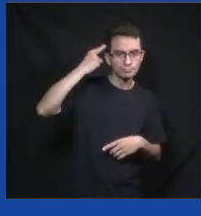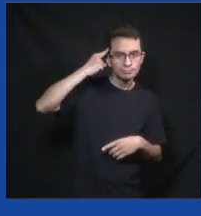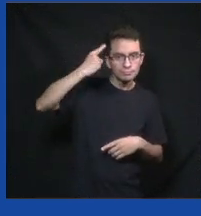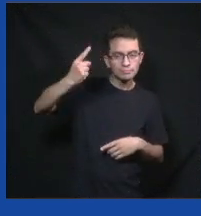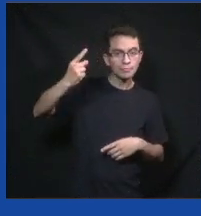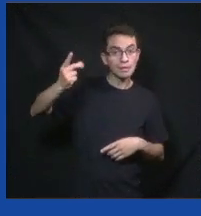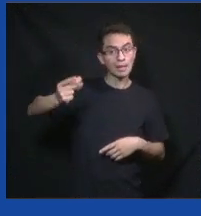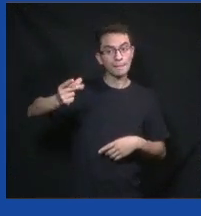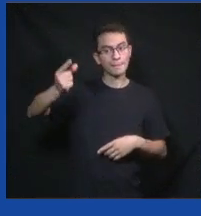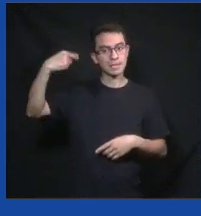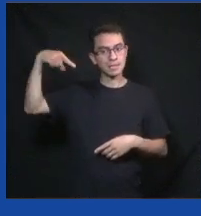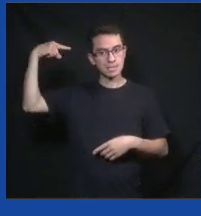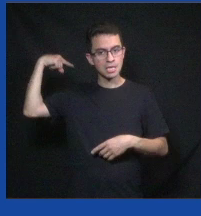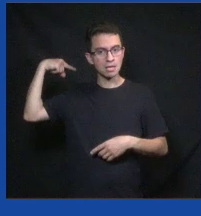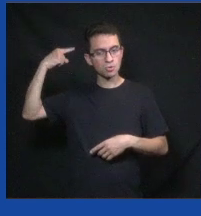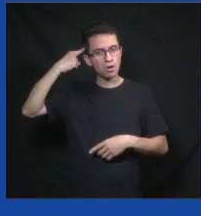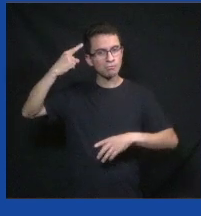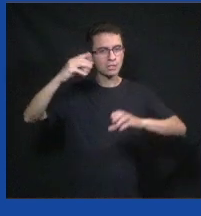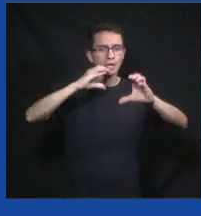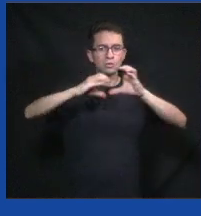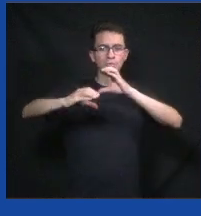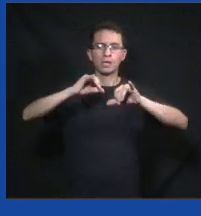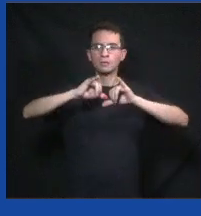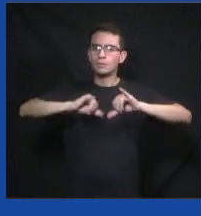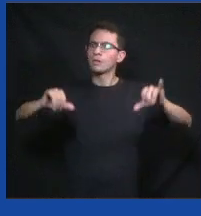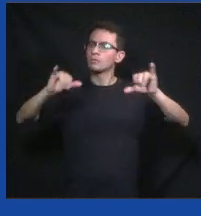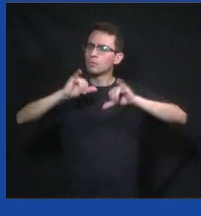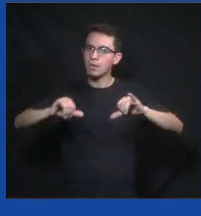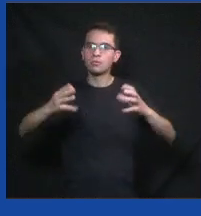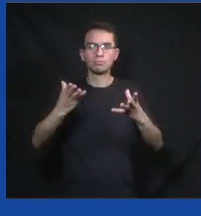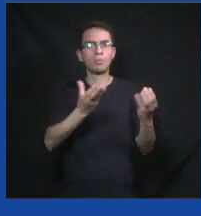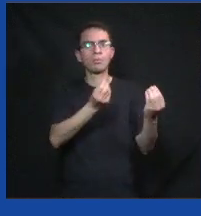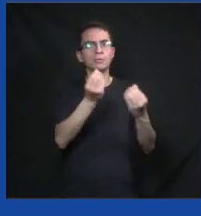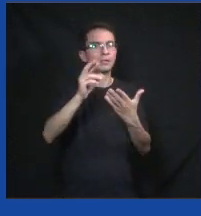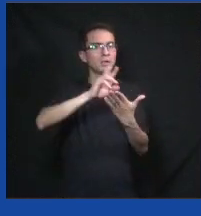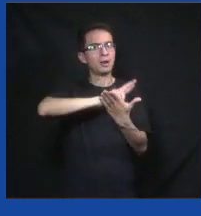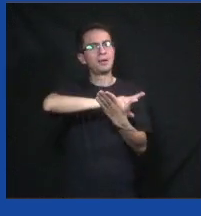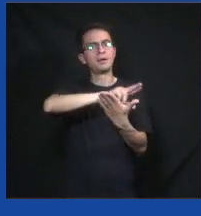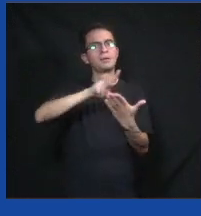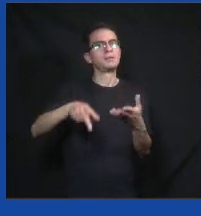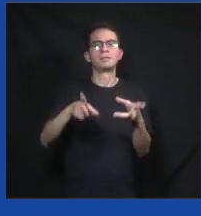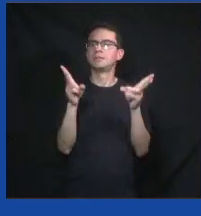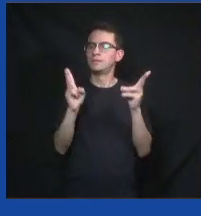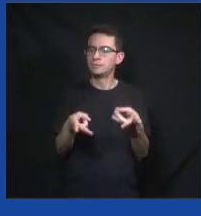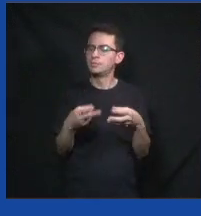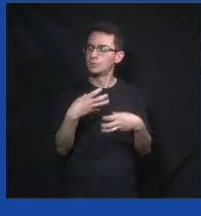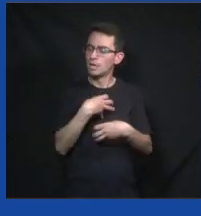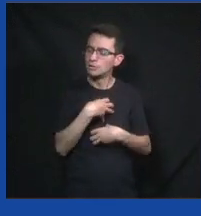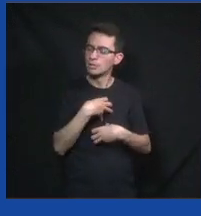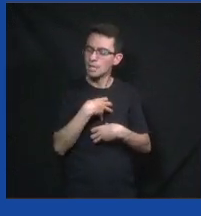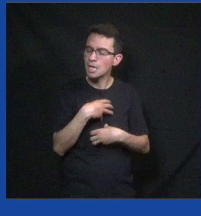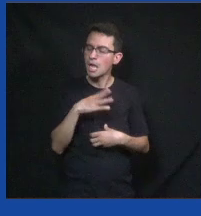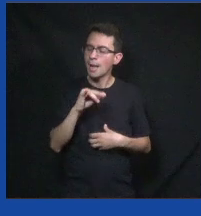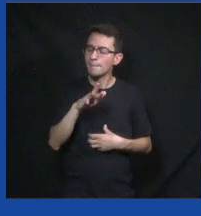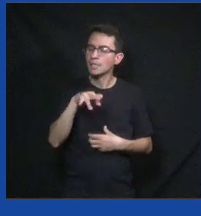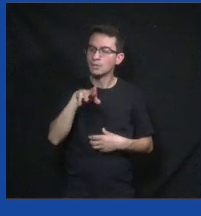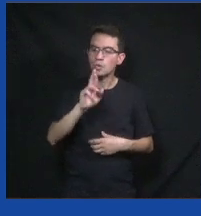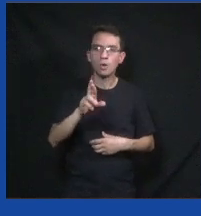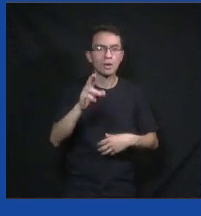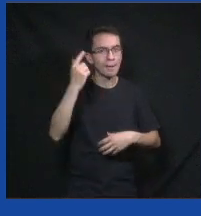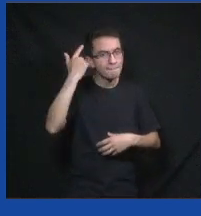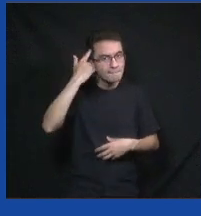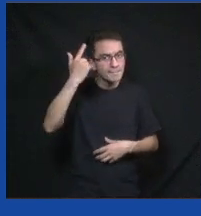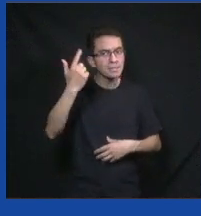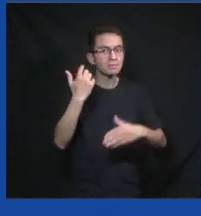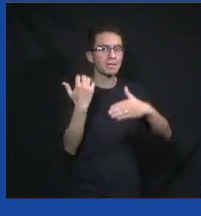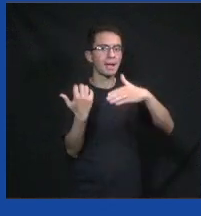E fiz comunicação, depois eu fui estudar várias coisas em pós-graduação e tal, mas eu sempre fui muito empreendedor. E empreendendo, eu vou começar a minha